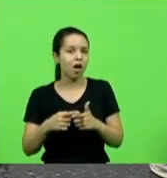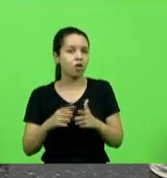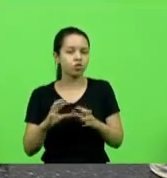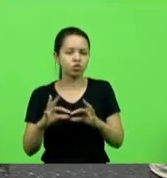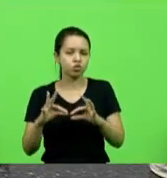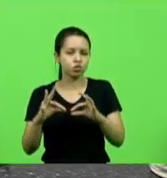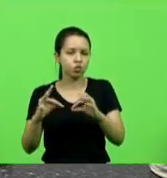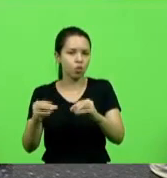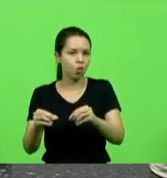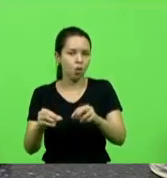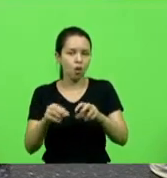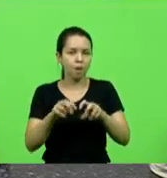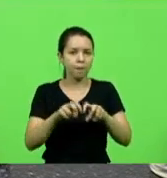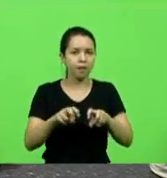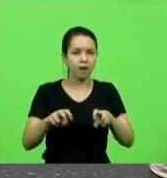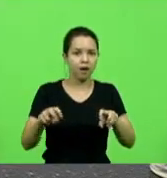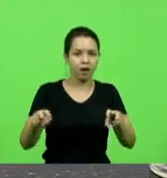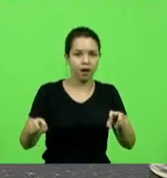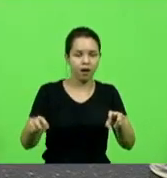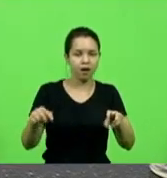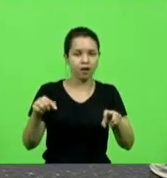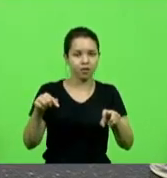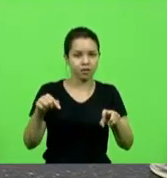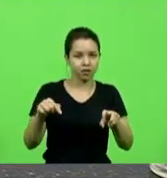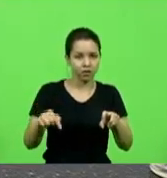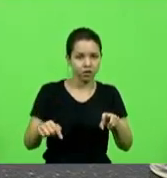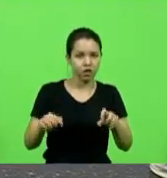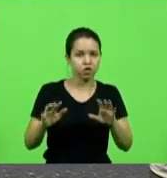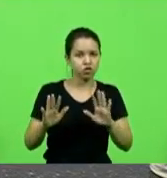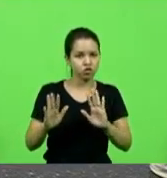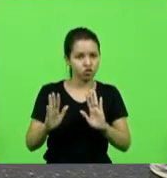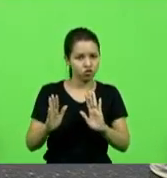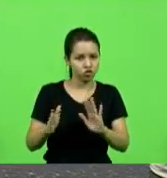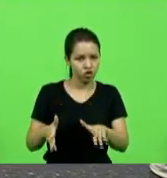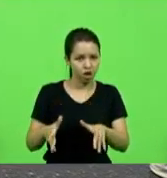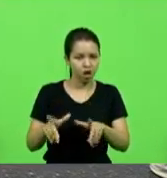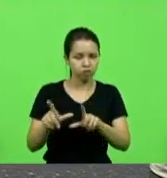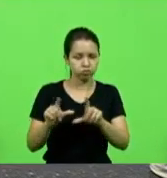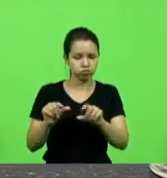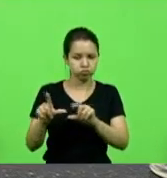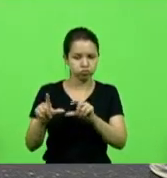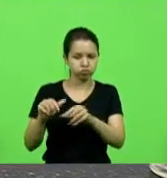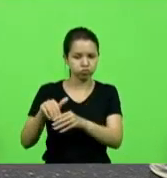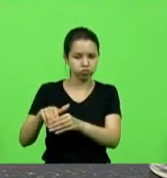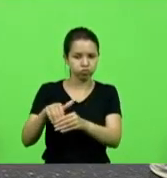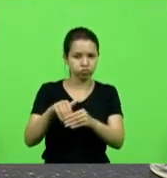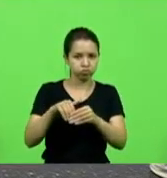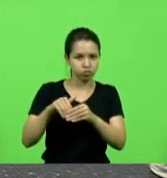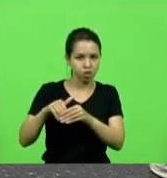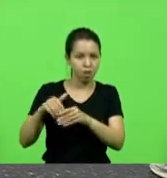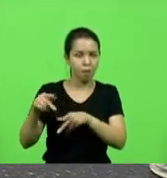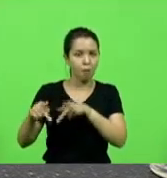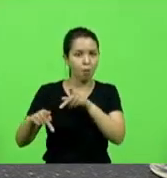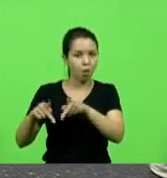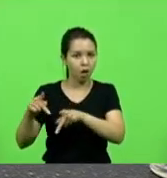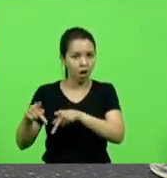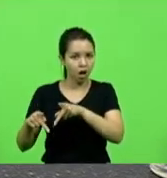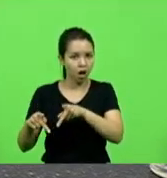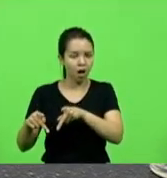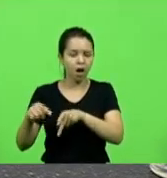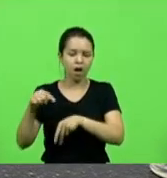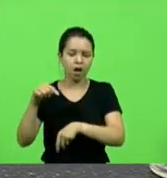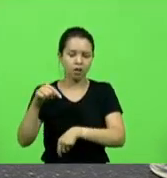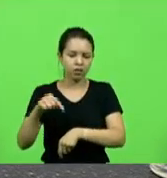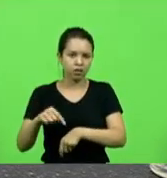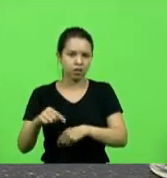elas se passaram pelo crivo popular se todos os deputados passaram aqui nós não podemos ter alto e baixo